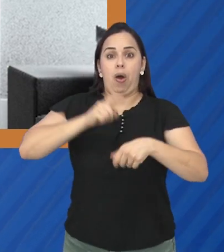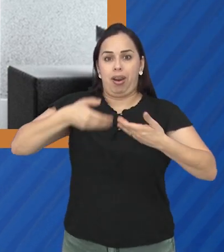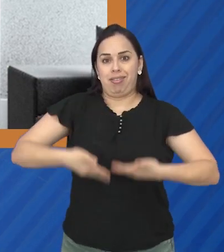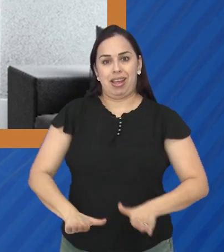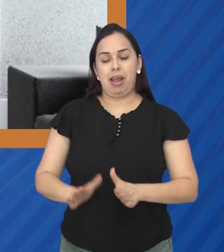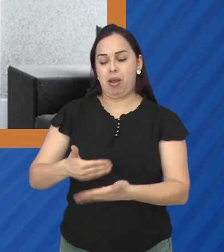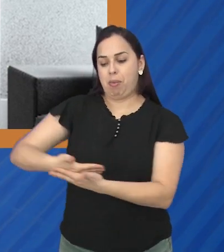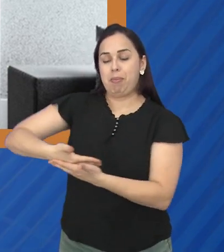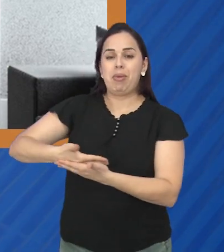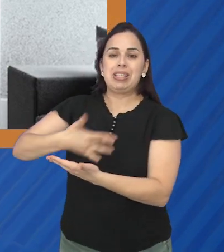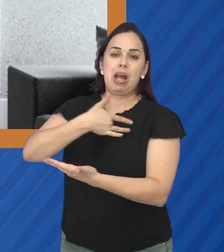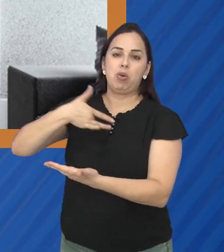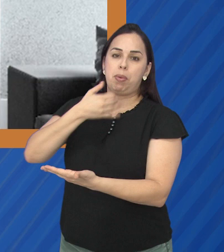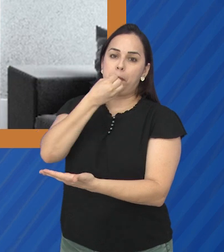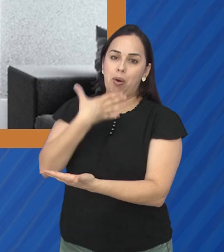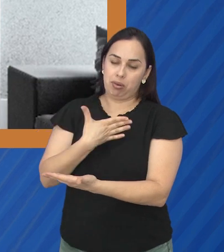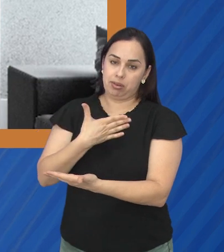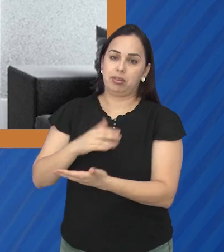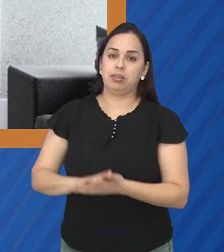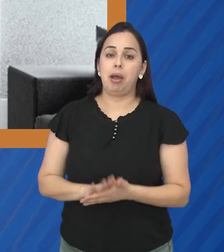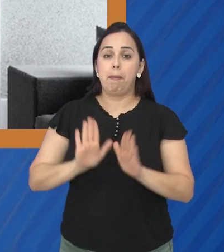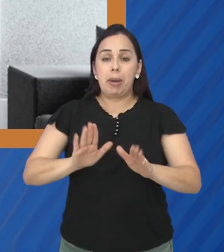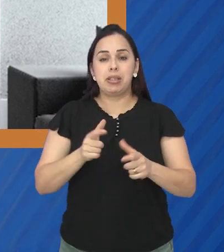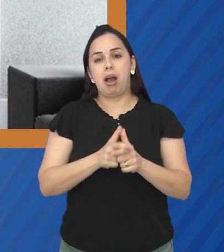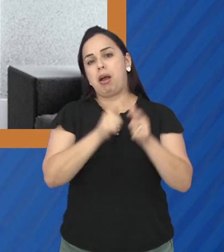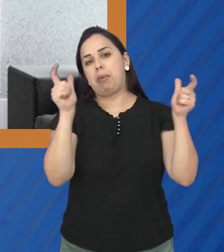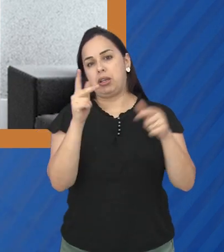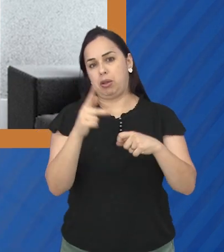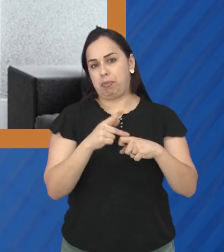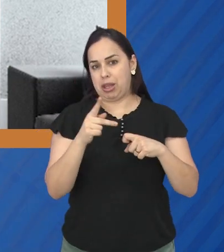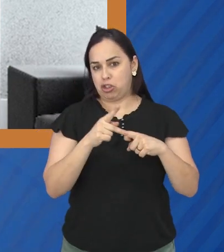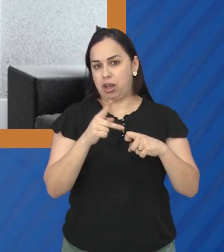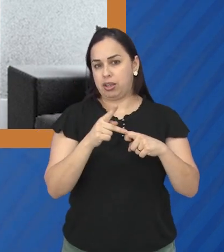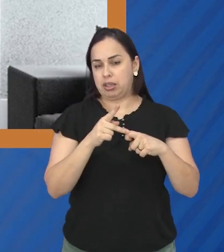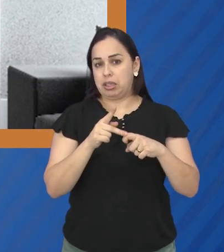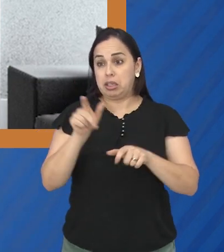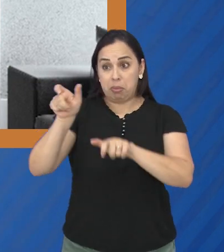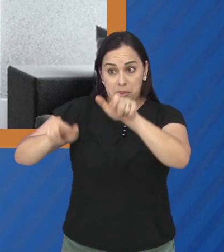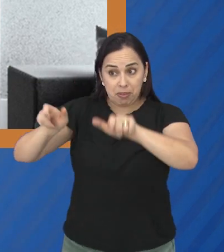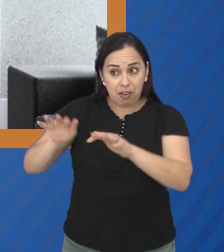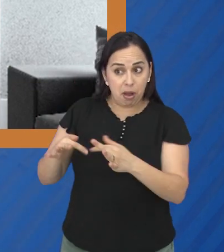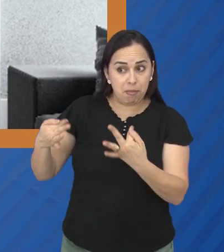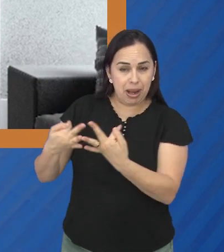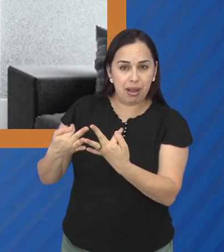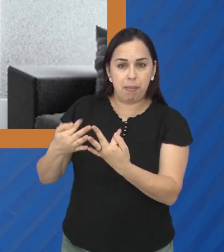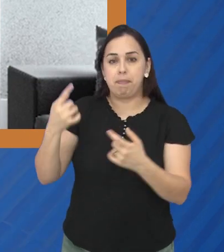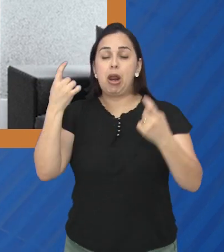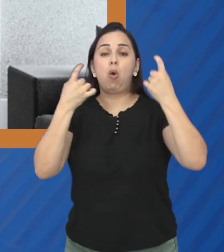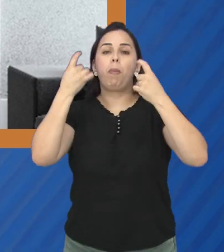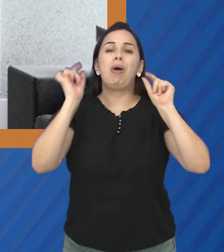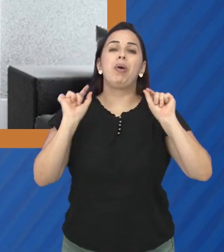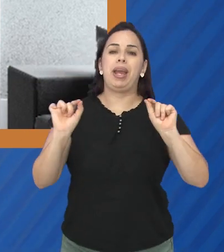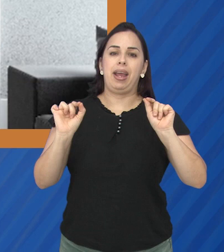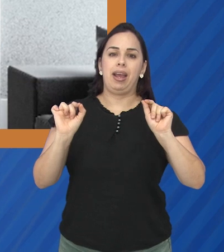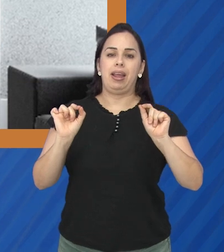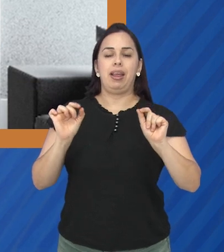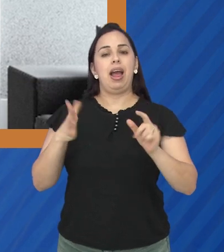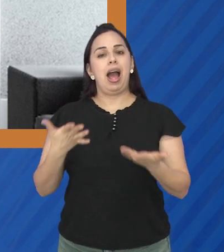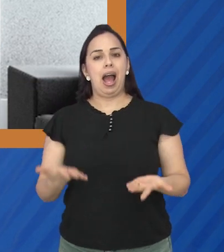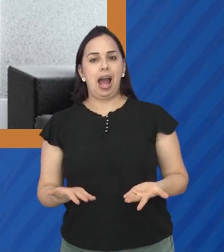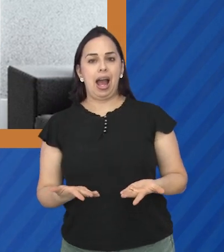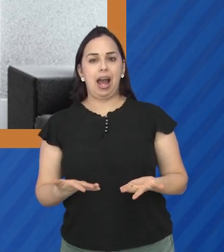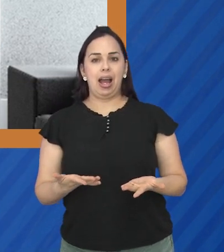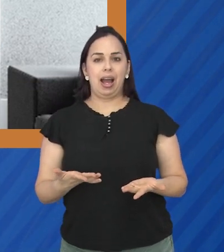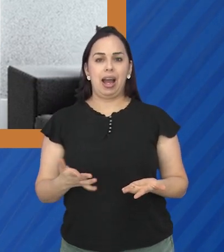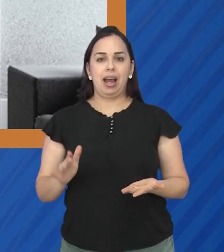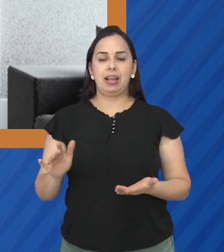Mas de qualquer forma, o que a maioria dos pediatras e a maioria das pessoas e das famílias tem se preocupado? A gente está